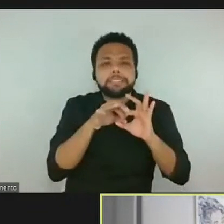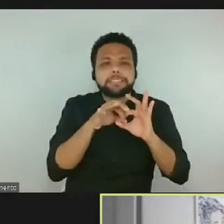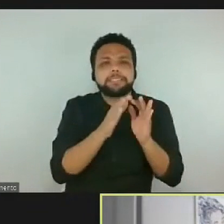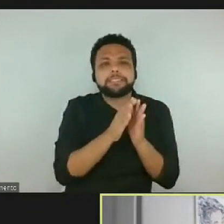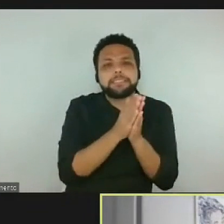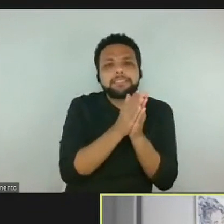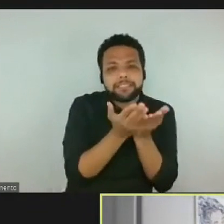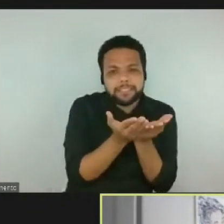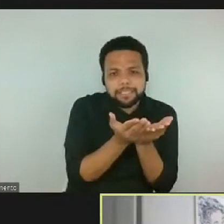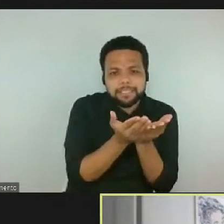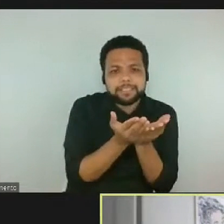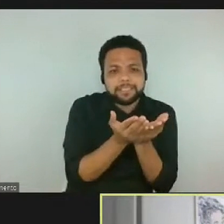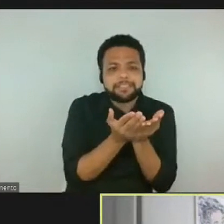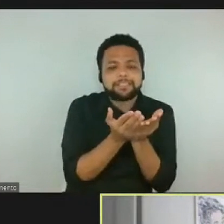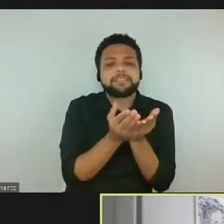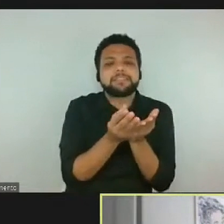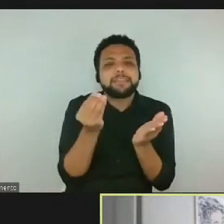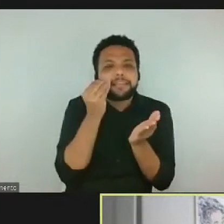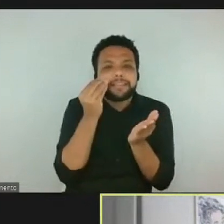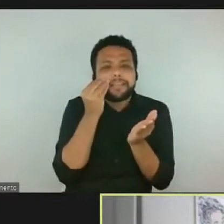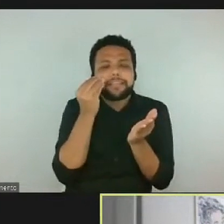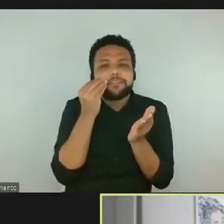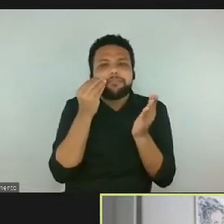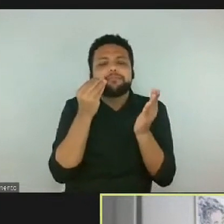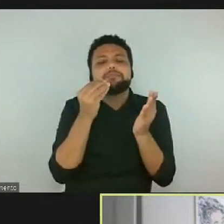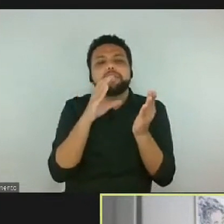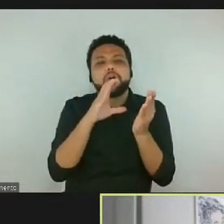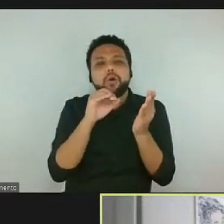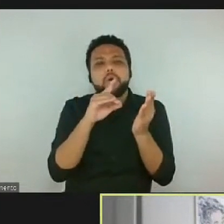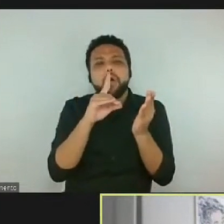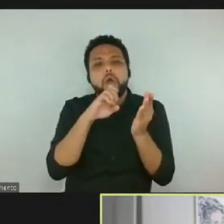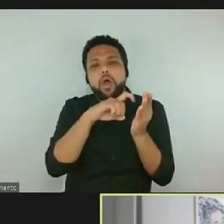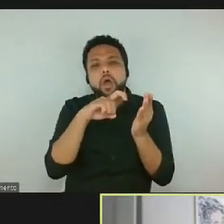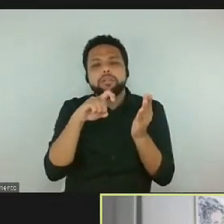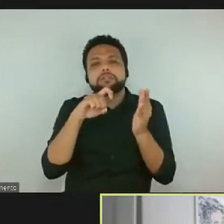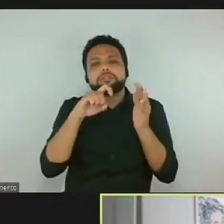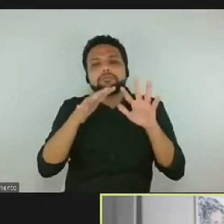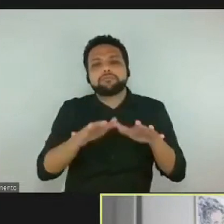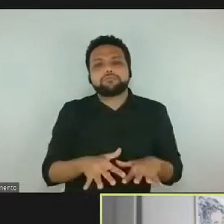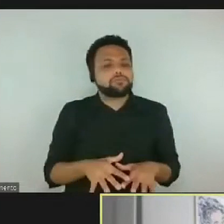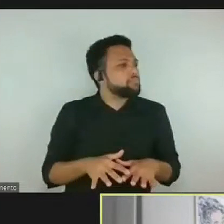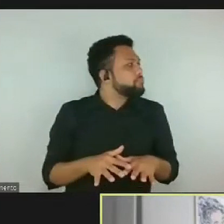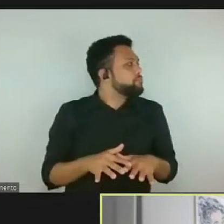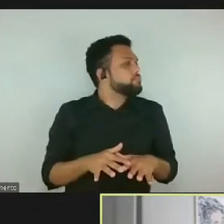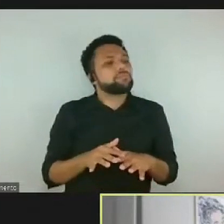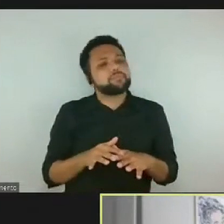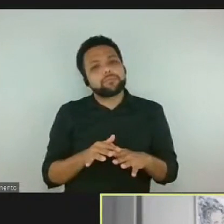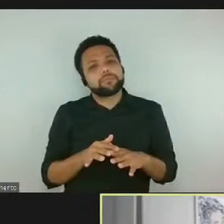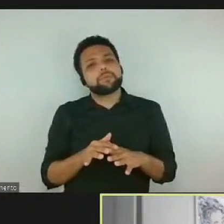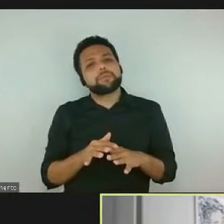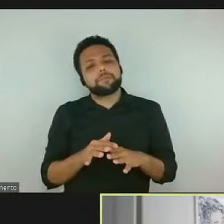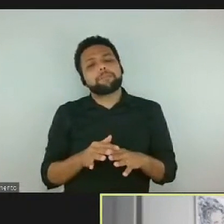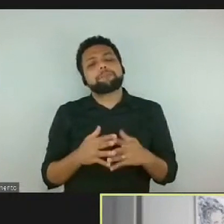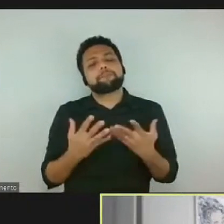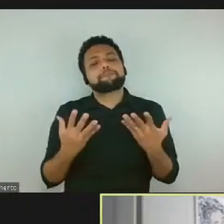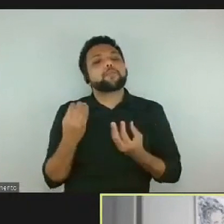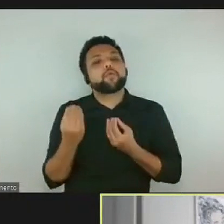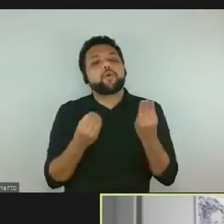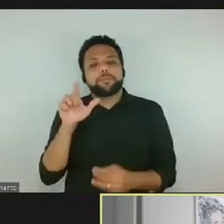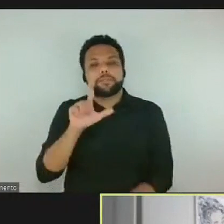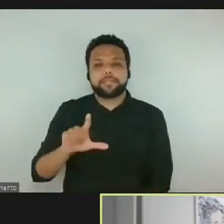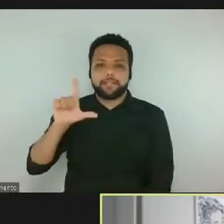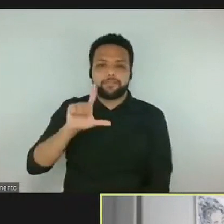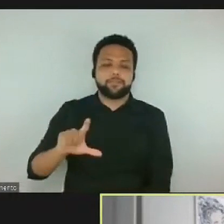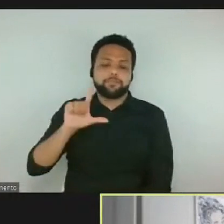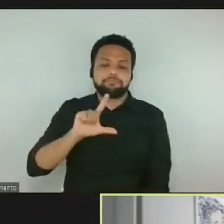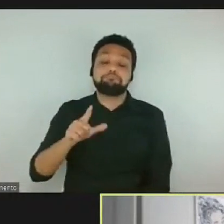Codex, que tentam desmistificar esse objeto, até destruir, muitas vezes, esse objeto com a literatura. e